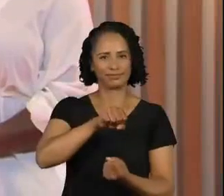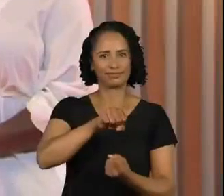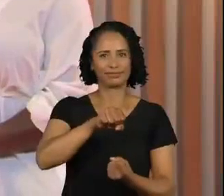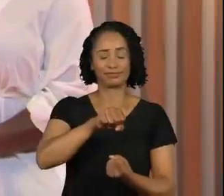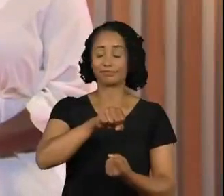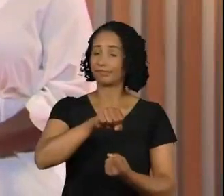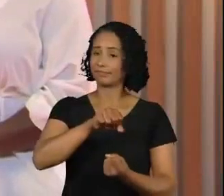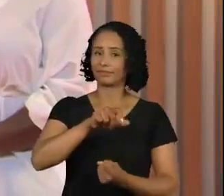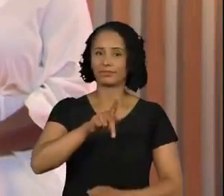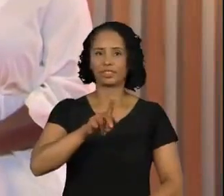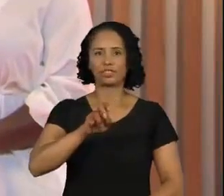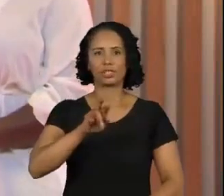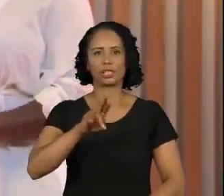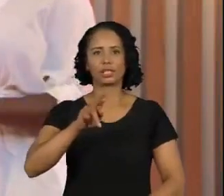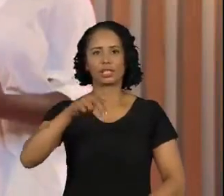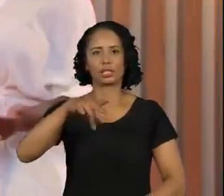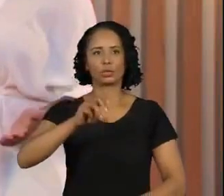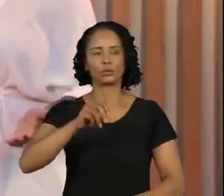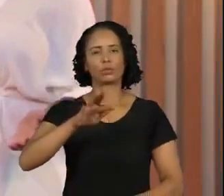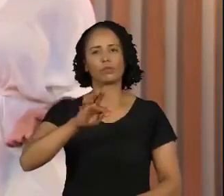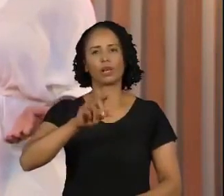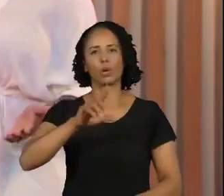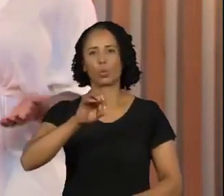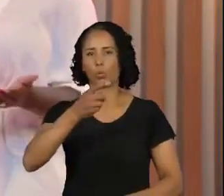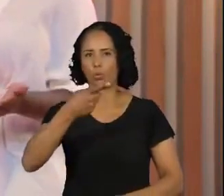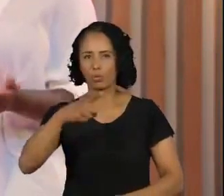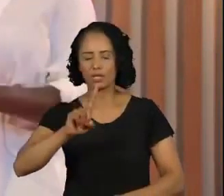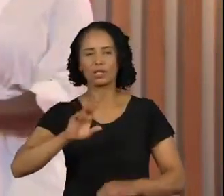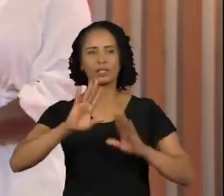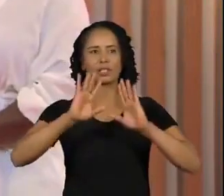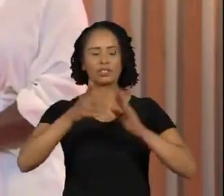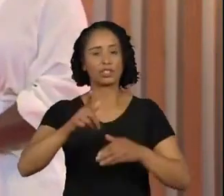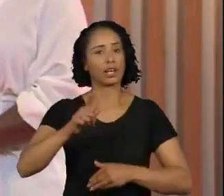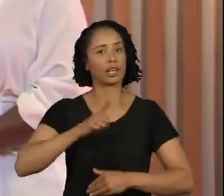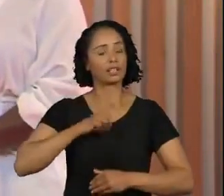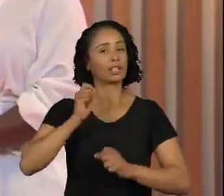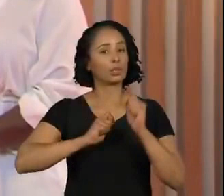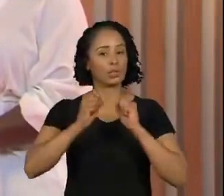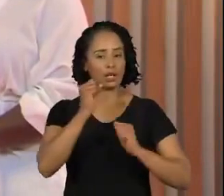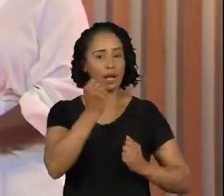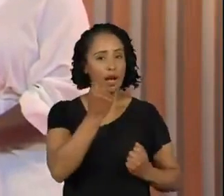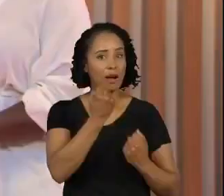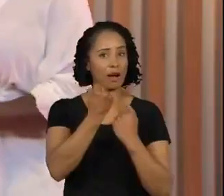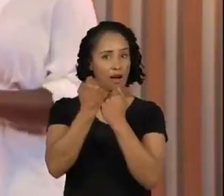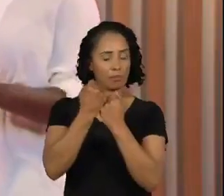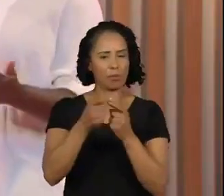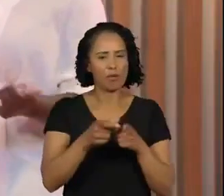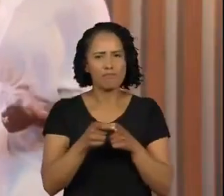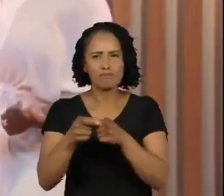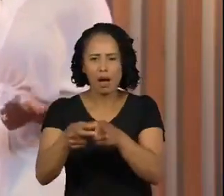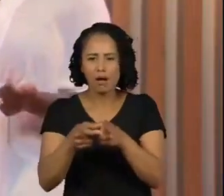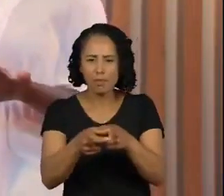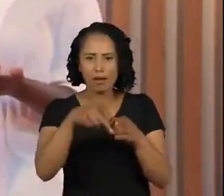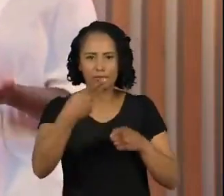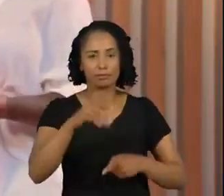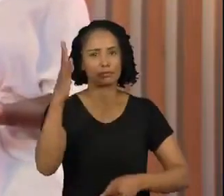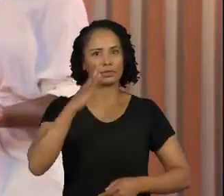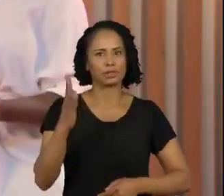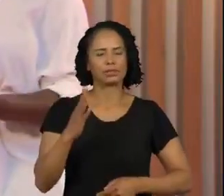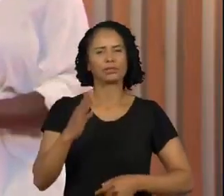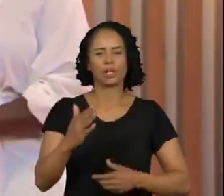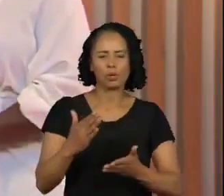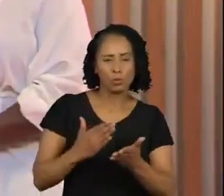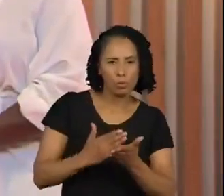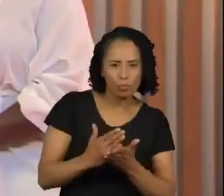O do Falcões é uma organização social com vários braços de atuação nas periferias do Brasil. Desde a formação e o